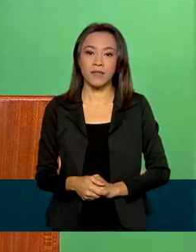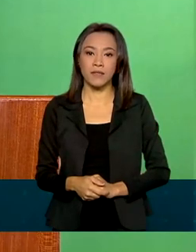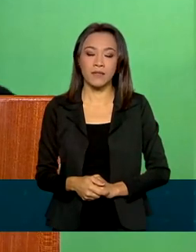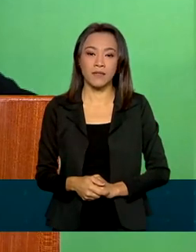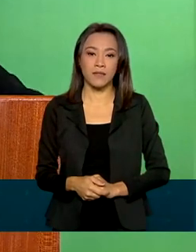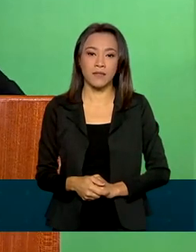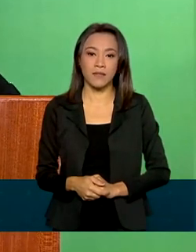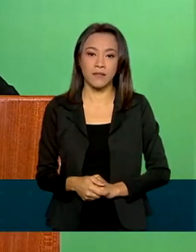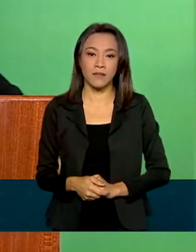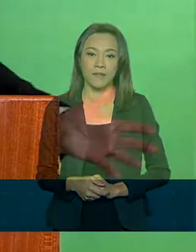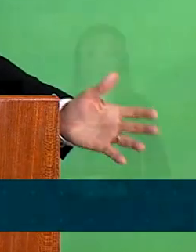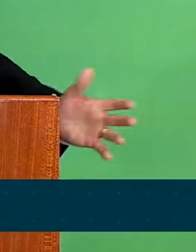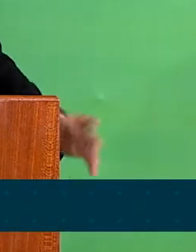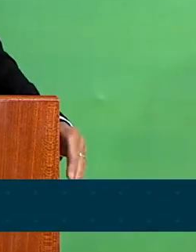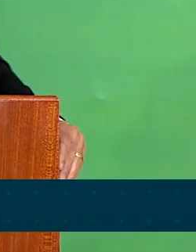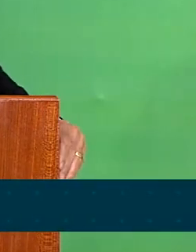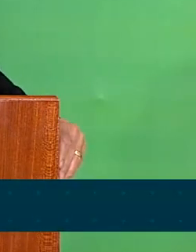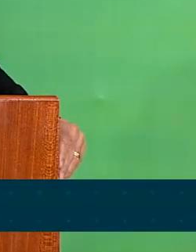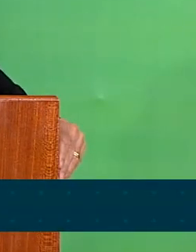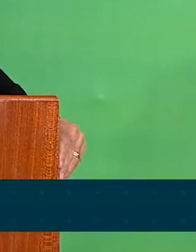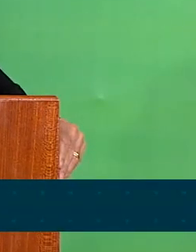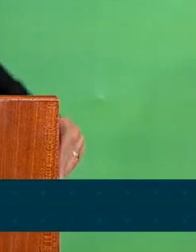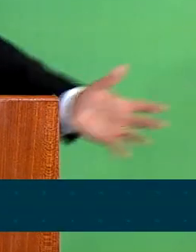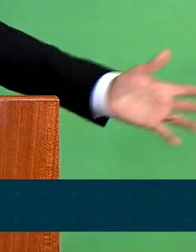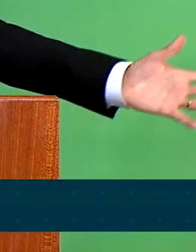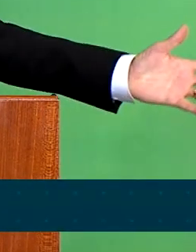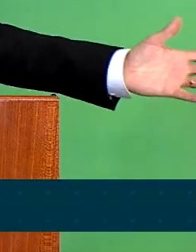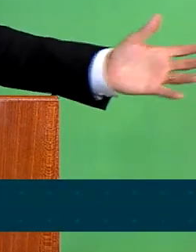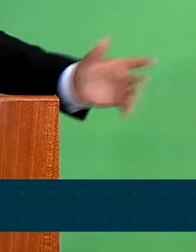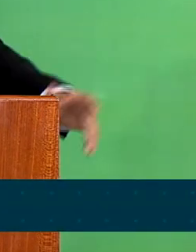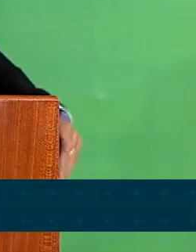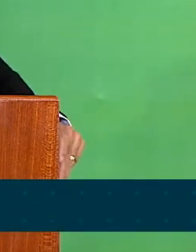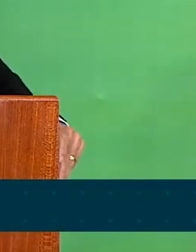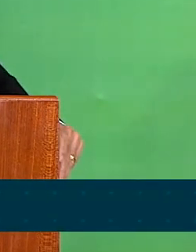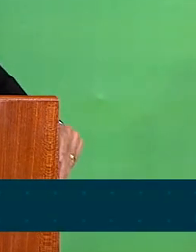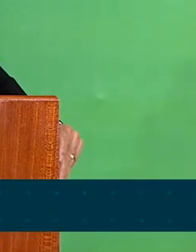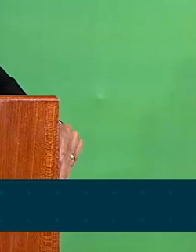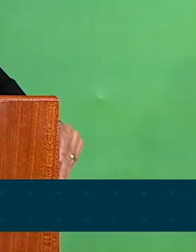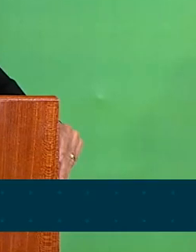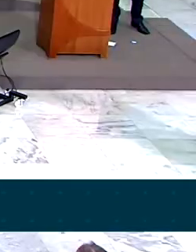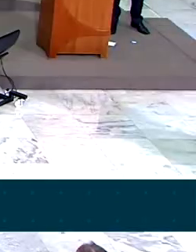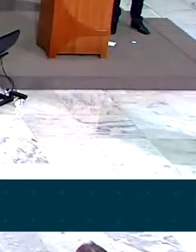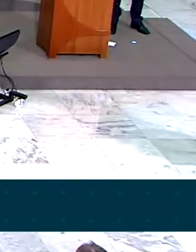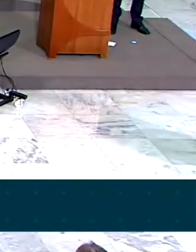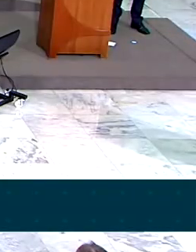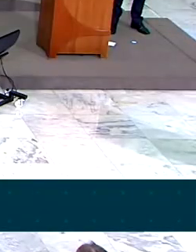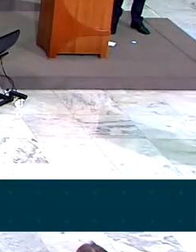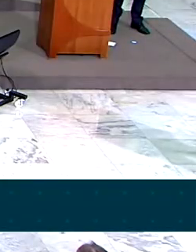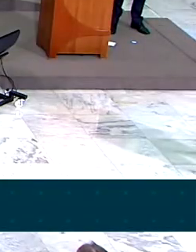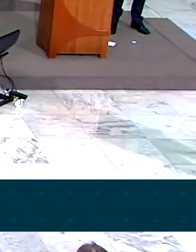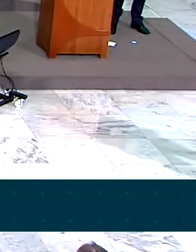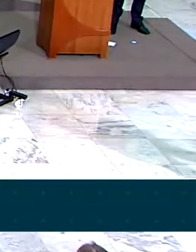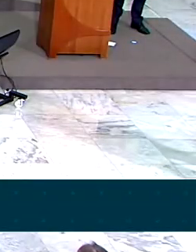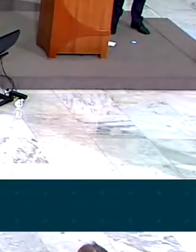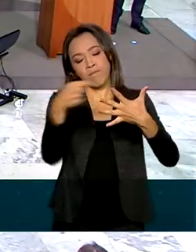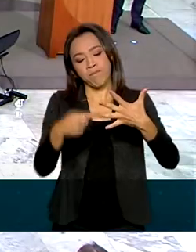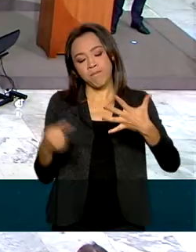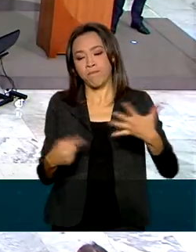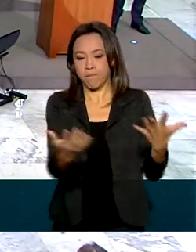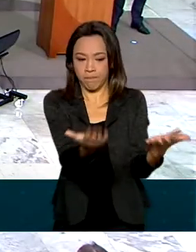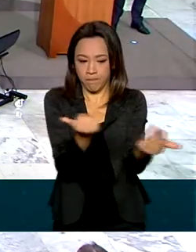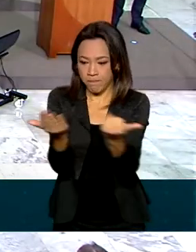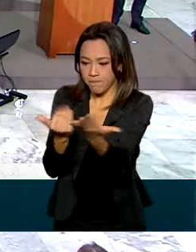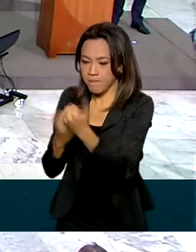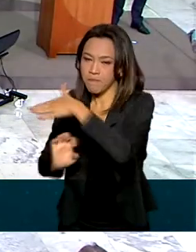agora horas. Quem não quer isso? Dá vontade de investir num país desse? Além das medidas para a atração de